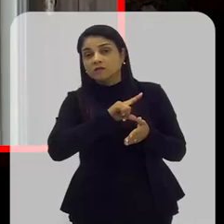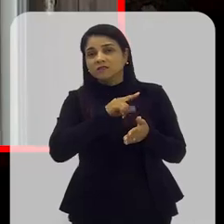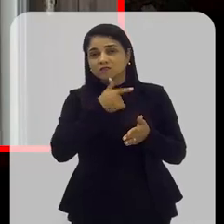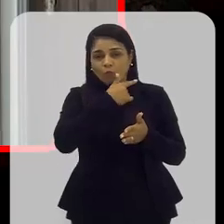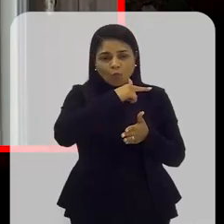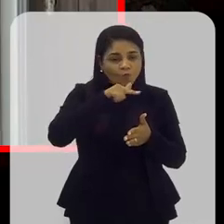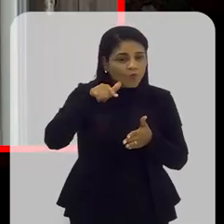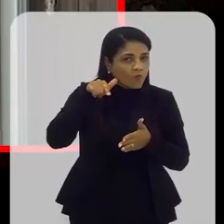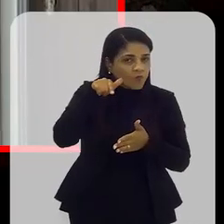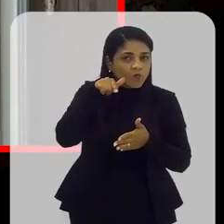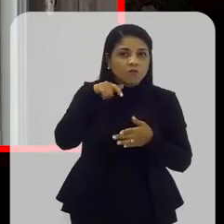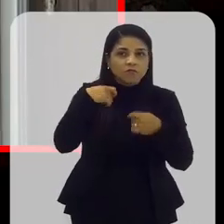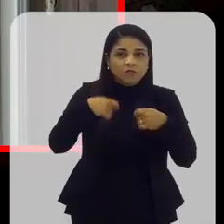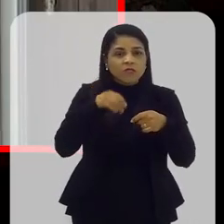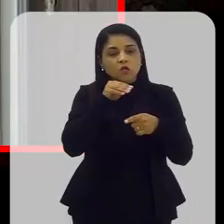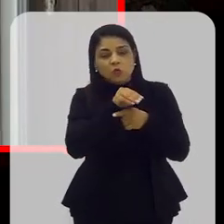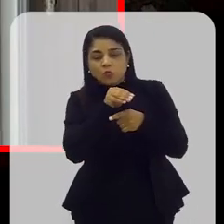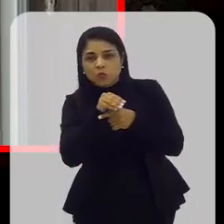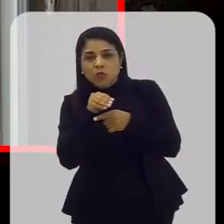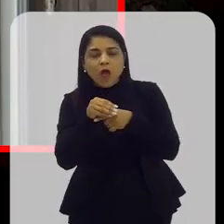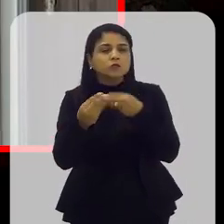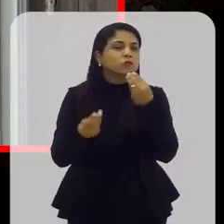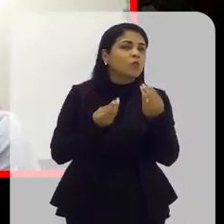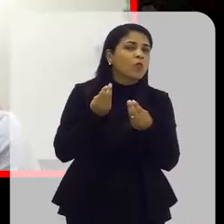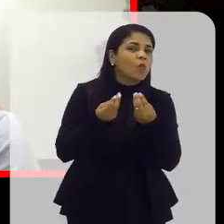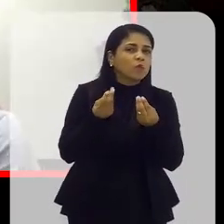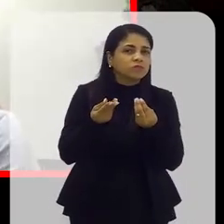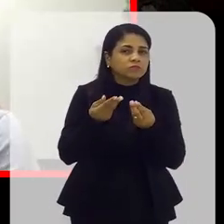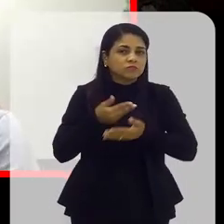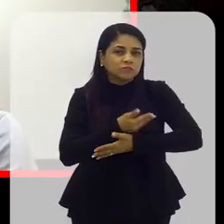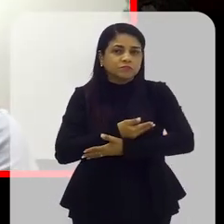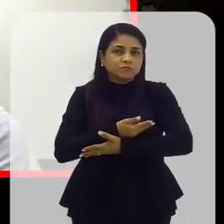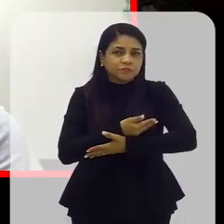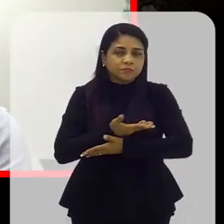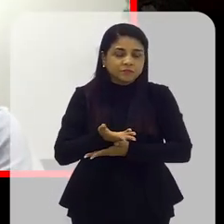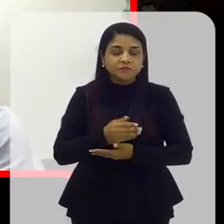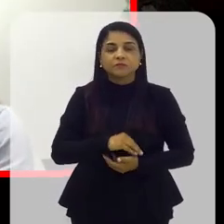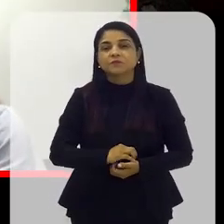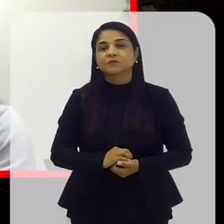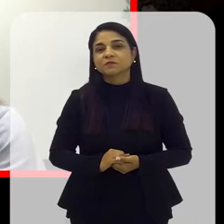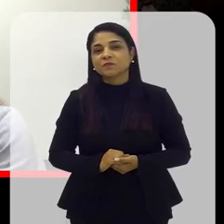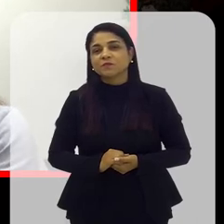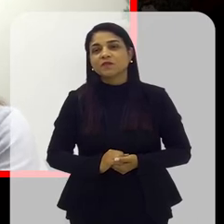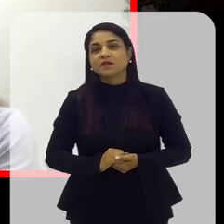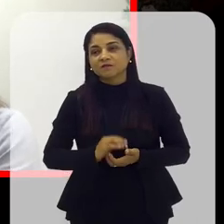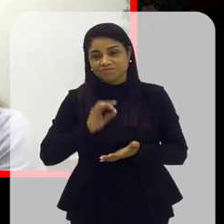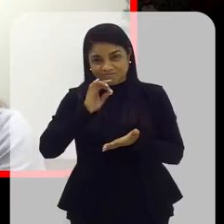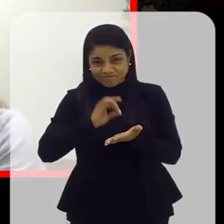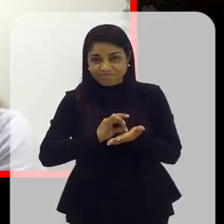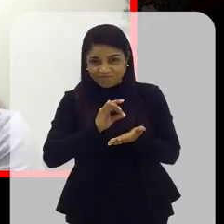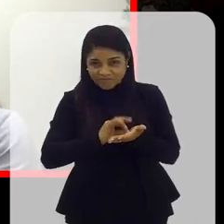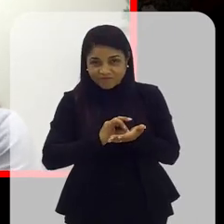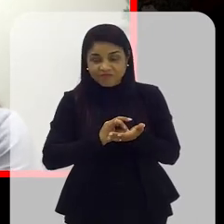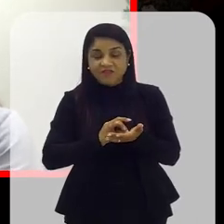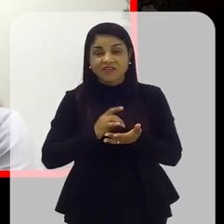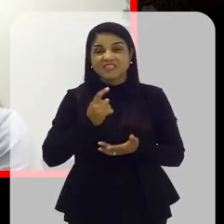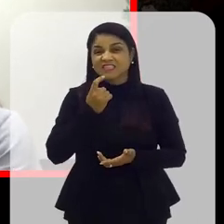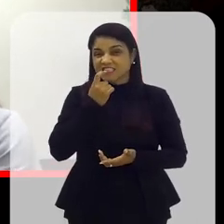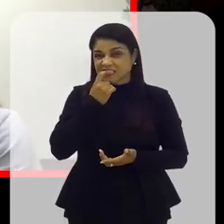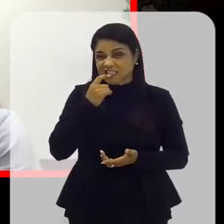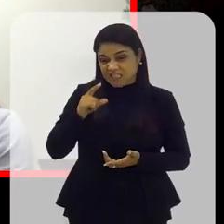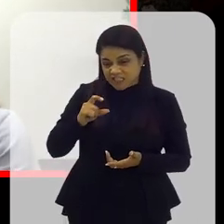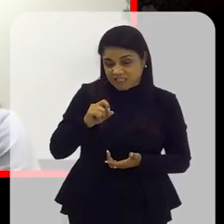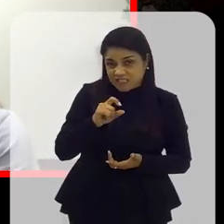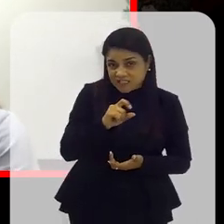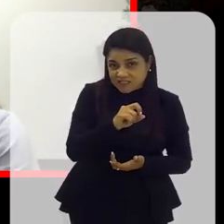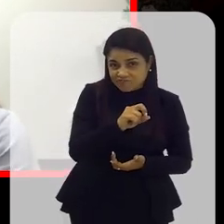dentição você já pode ter ali algum cuidado? Como é que é essa questão? Na verdade, para a gente ter a cárie,